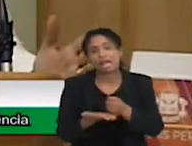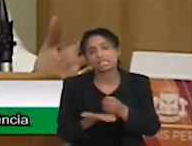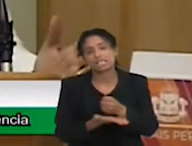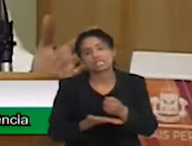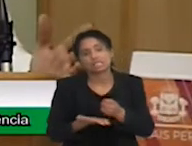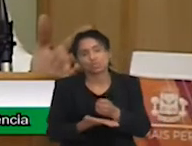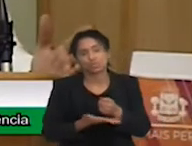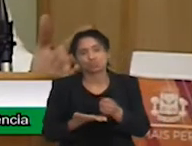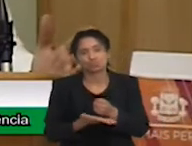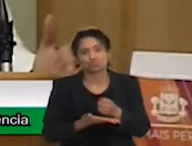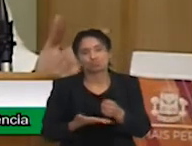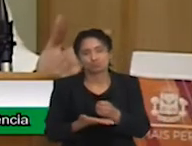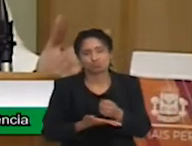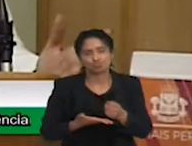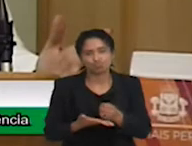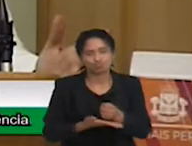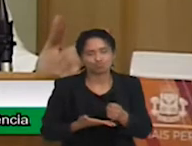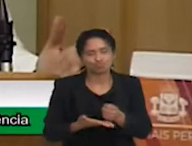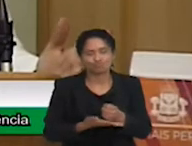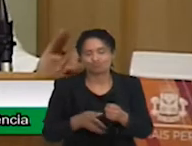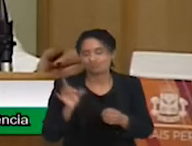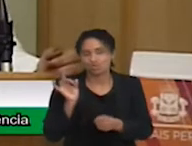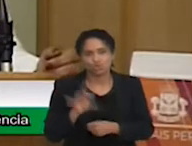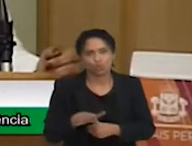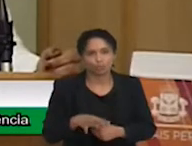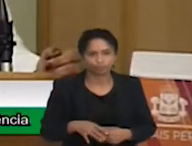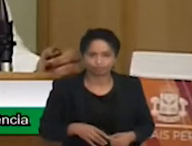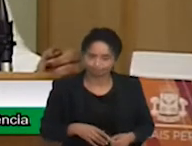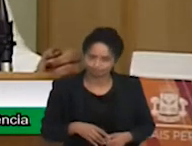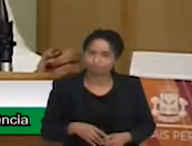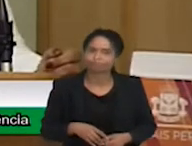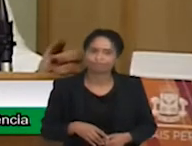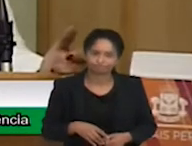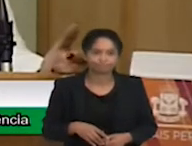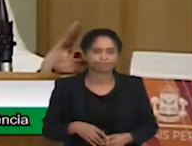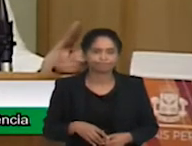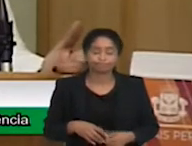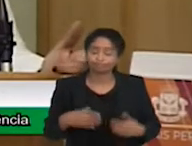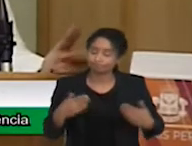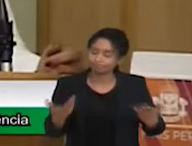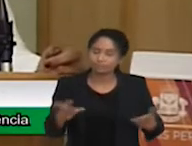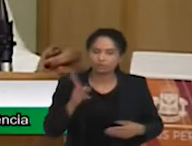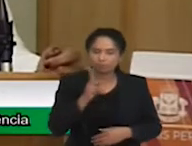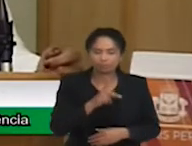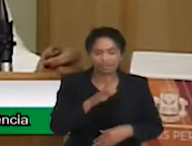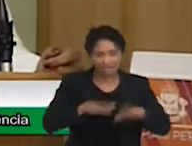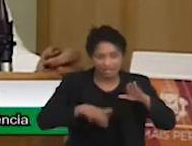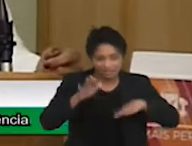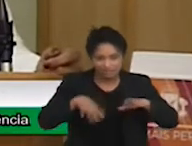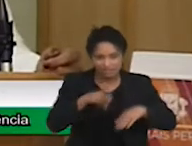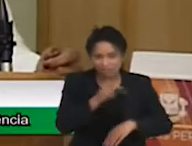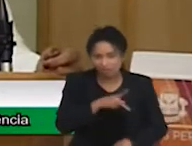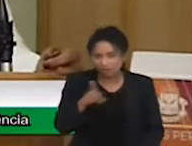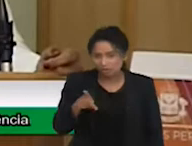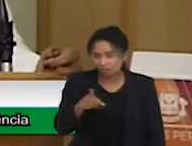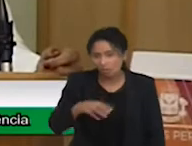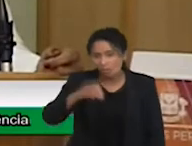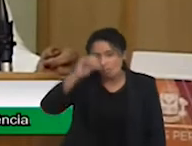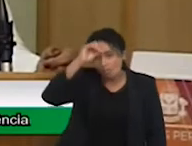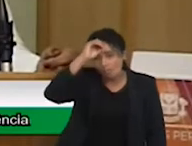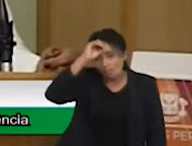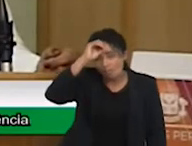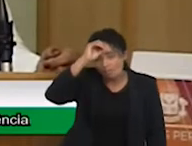coisa que foge desse padrão de conhecimento típico, o professor não sabe, muitas vezes, lidar. Então,